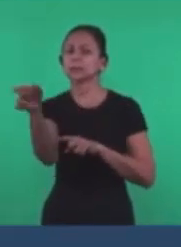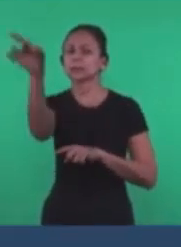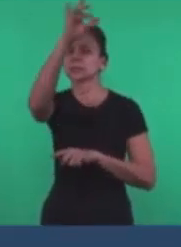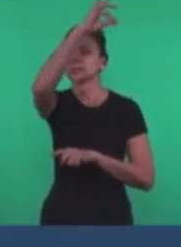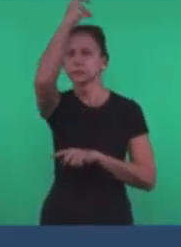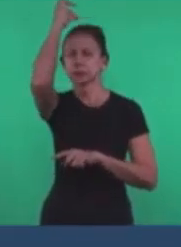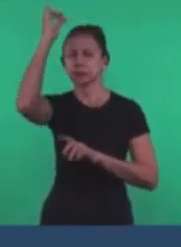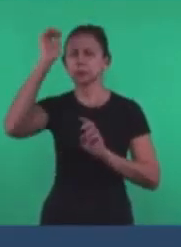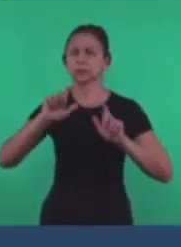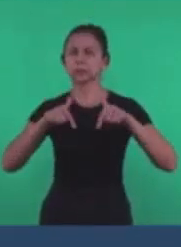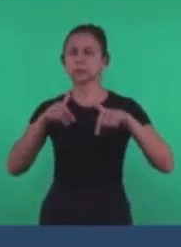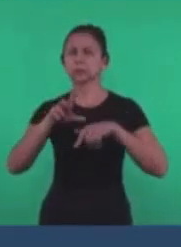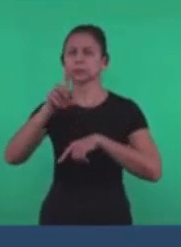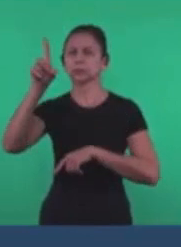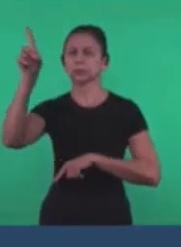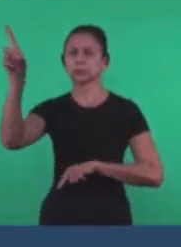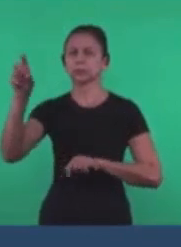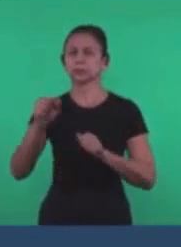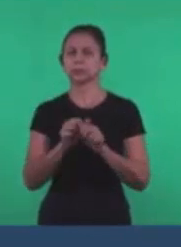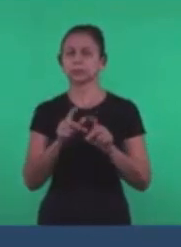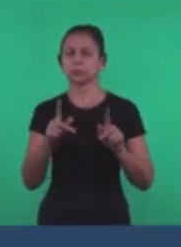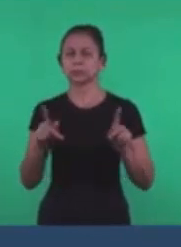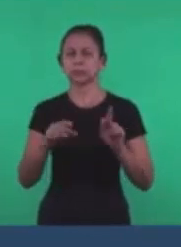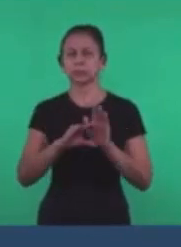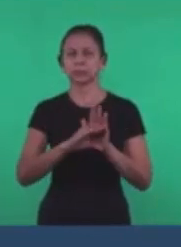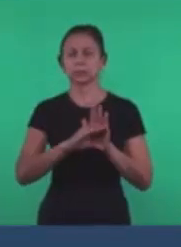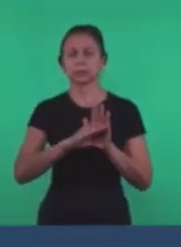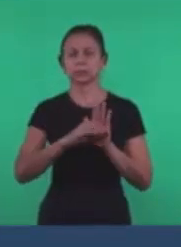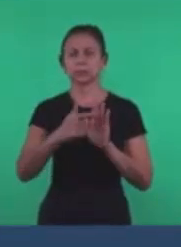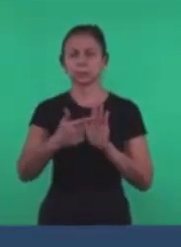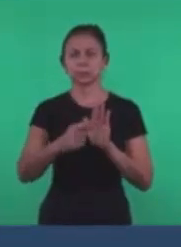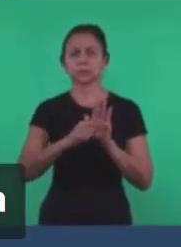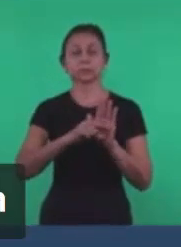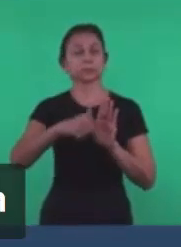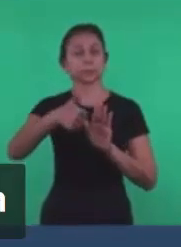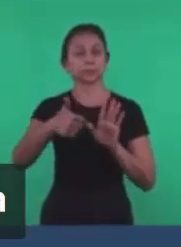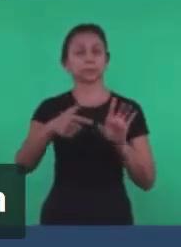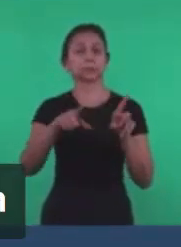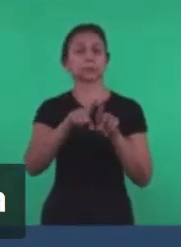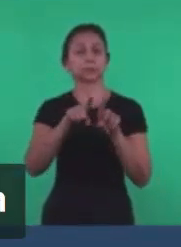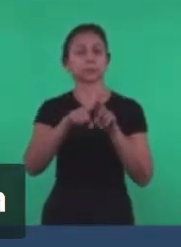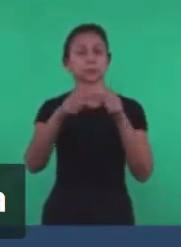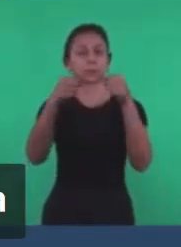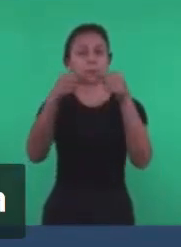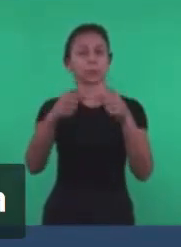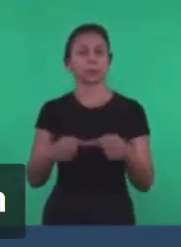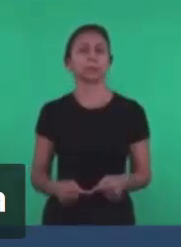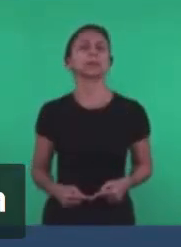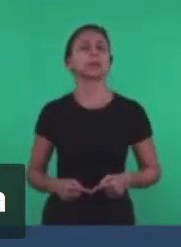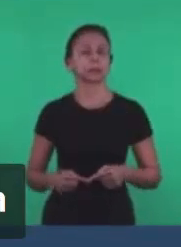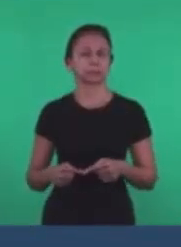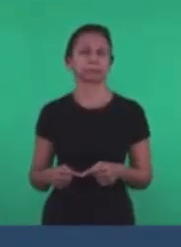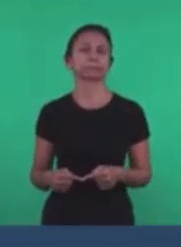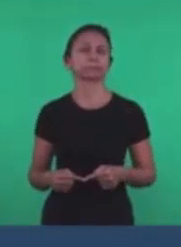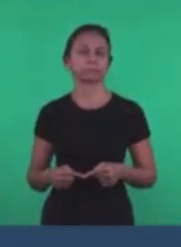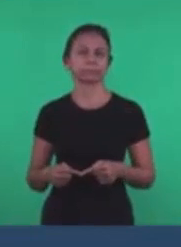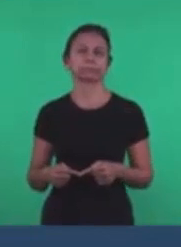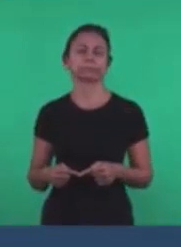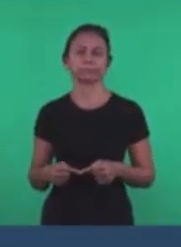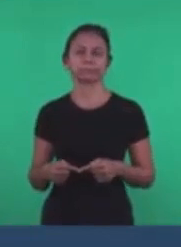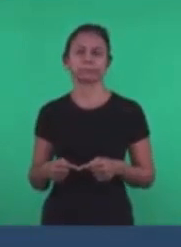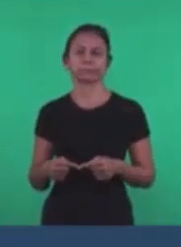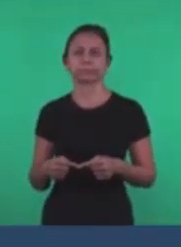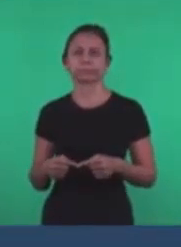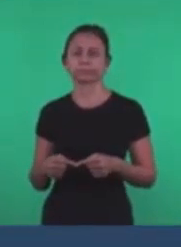Apocalipse Capítulo 2 No versículo Primeiro também Está ligada Ao livro do profeta Isaías Capítulo